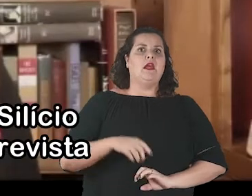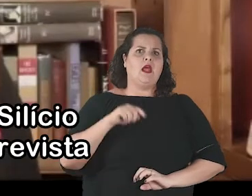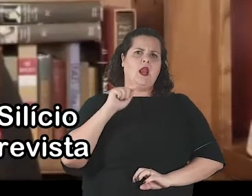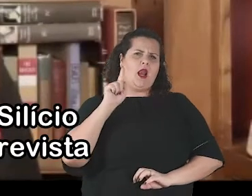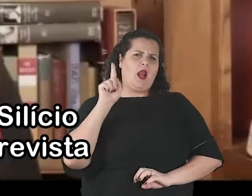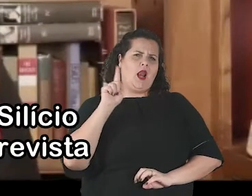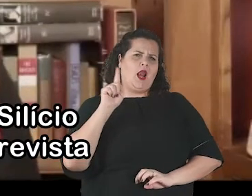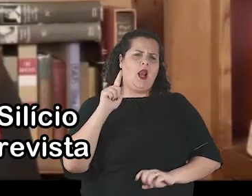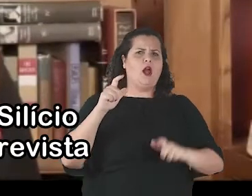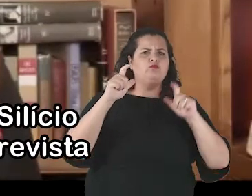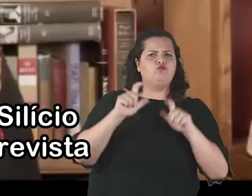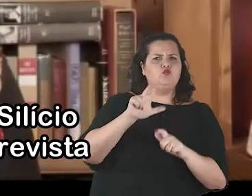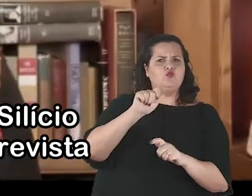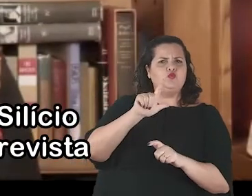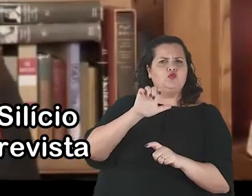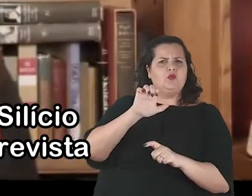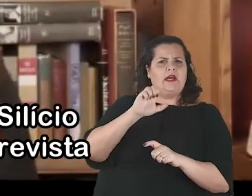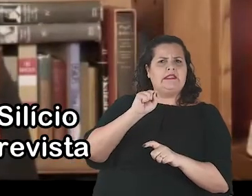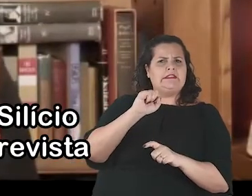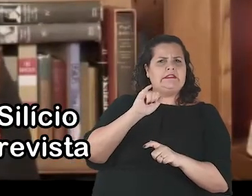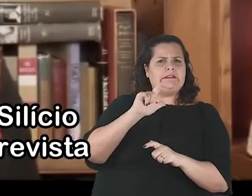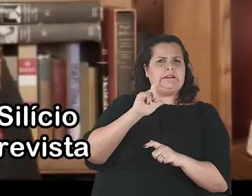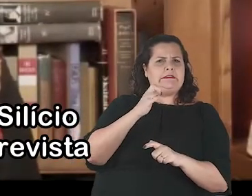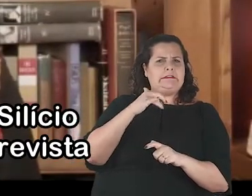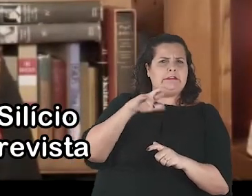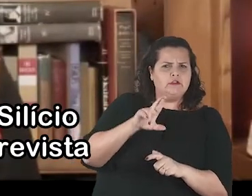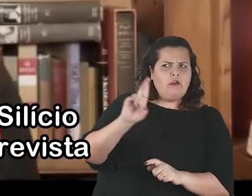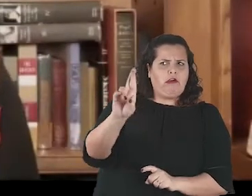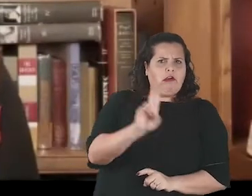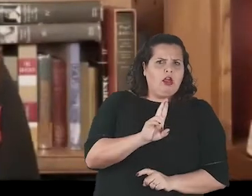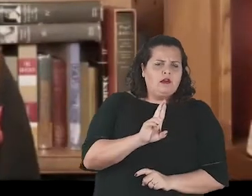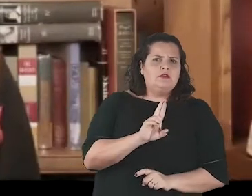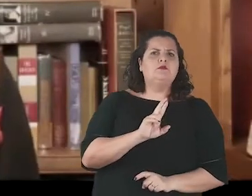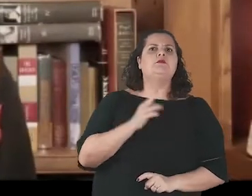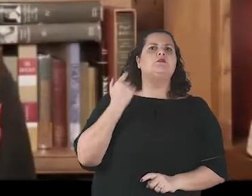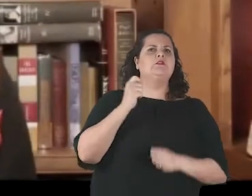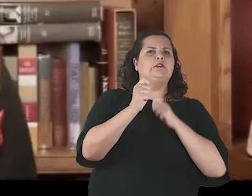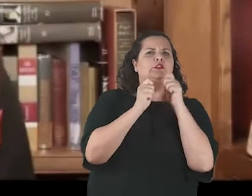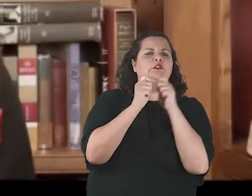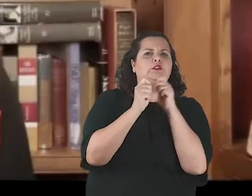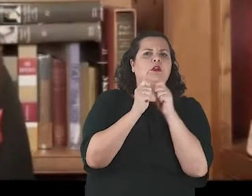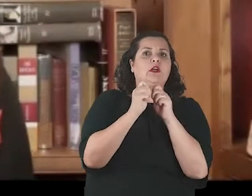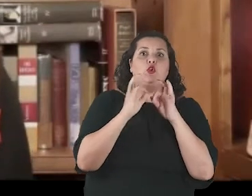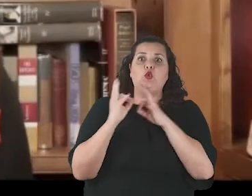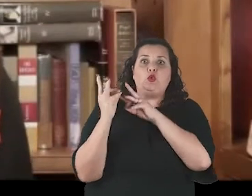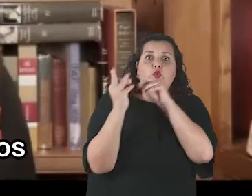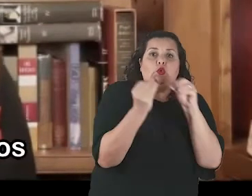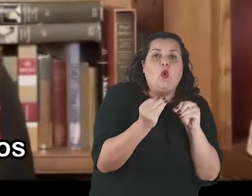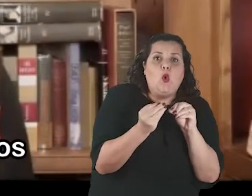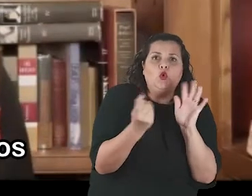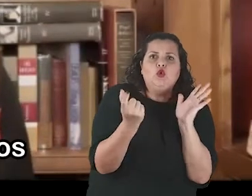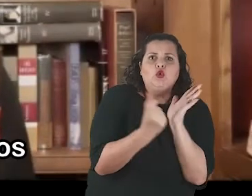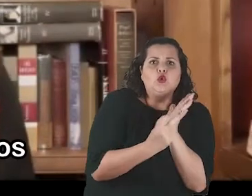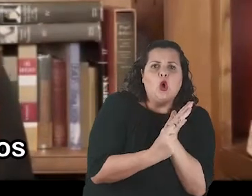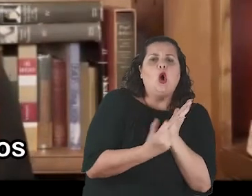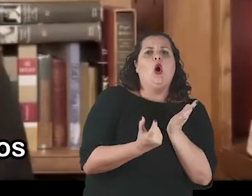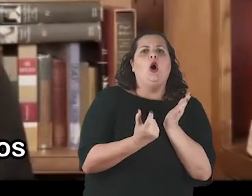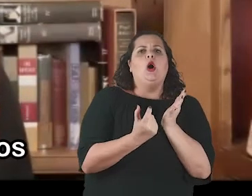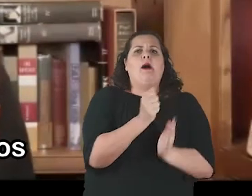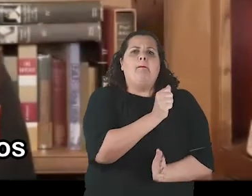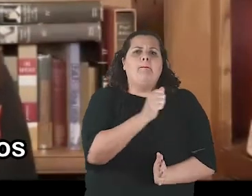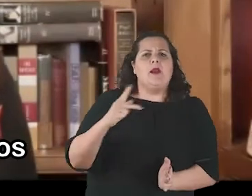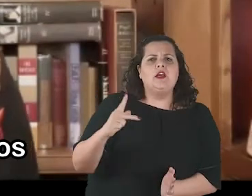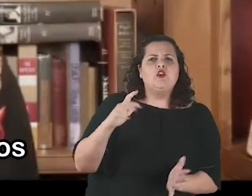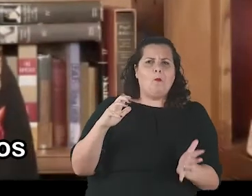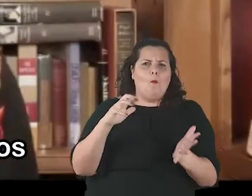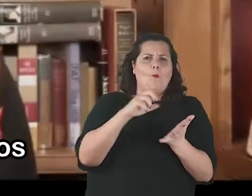Um cientista de dados do Vale do Silício me contou recentemente numa entrevista que o padrão de design para praticamente